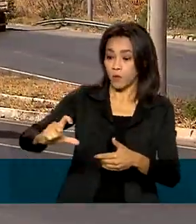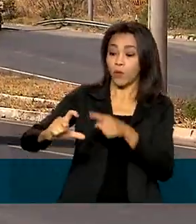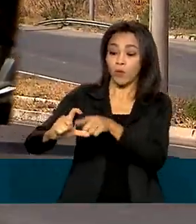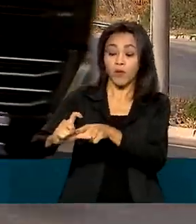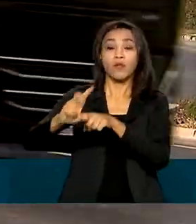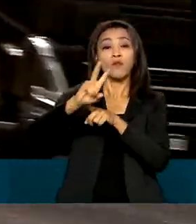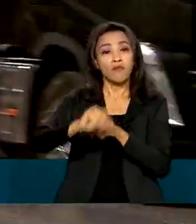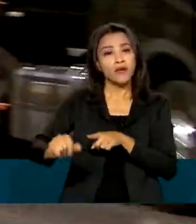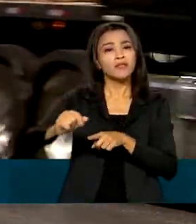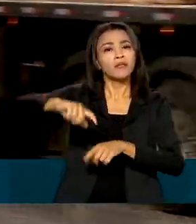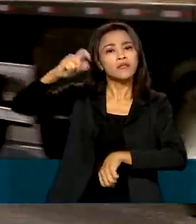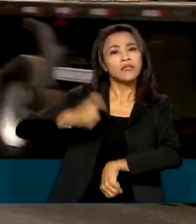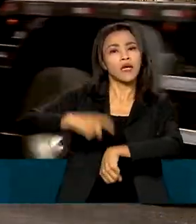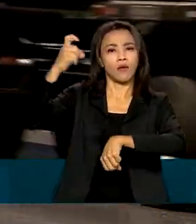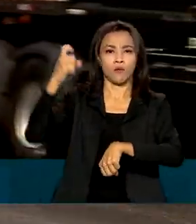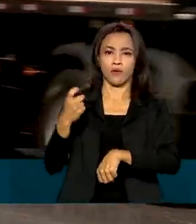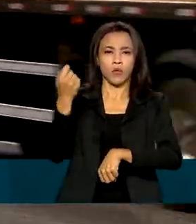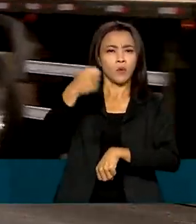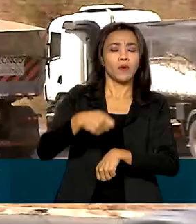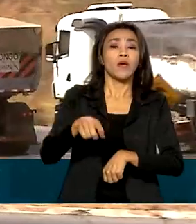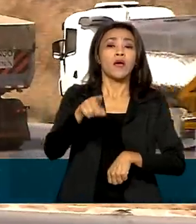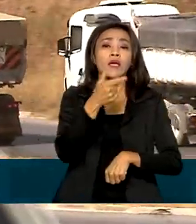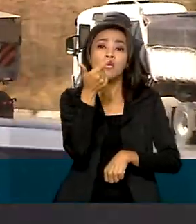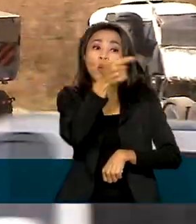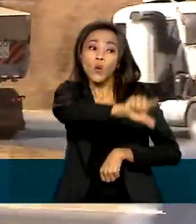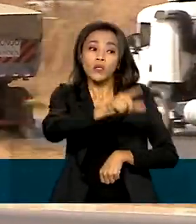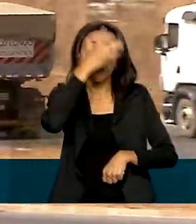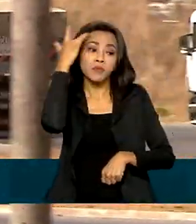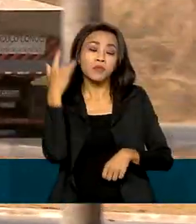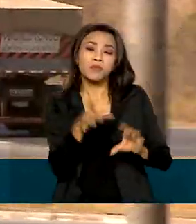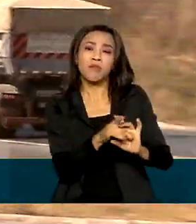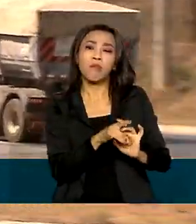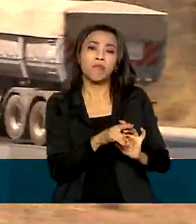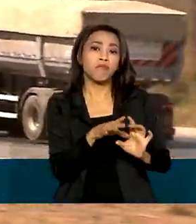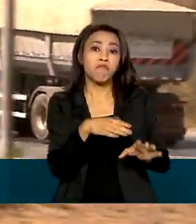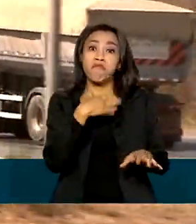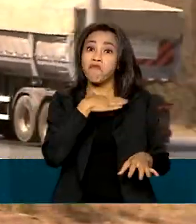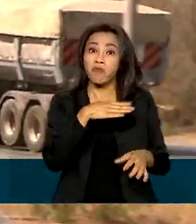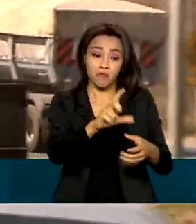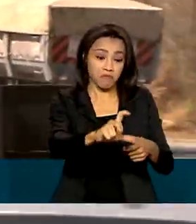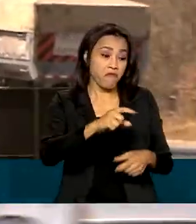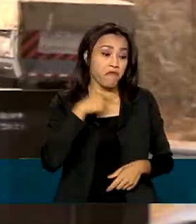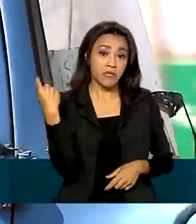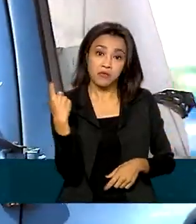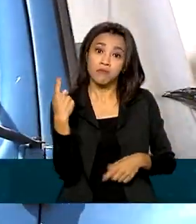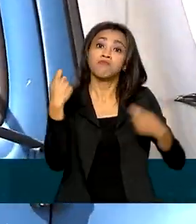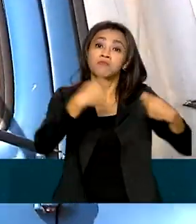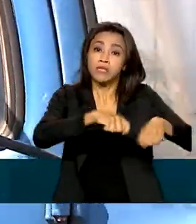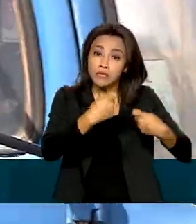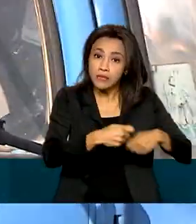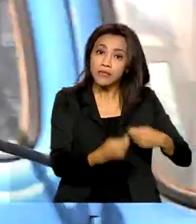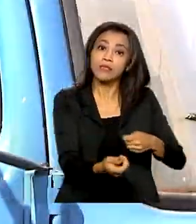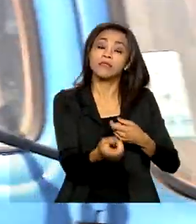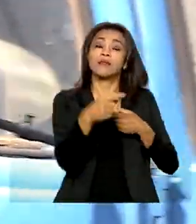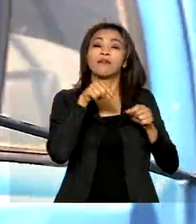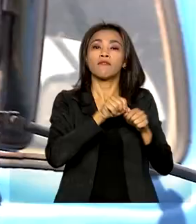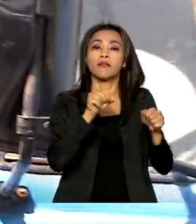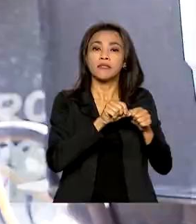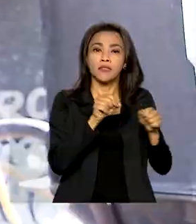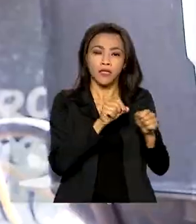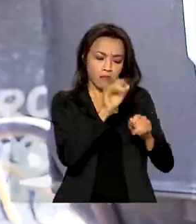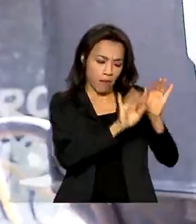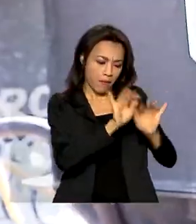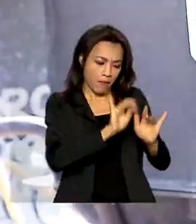automaticamente. Já os que deixaram vencer vão ter que fazer a regularização pelo site da NTT.